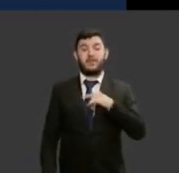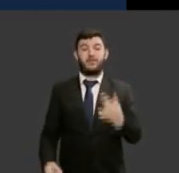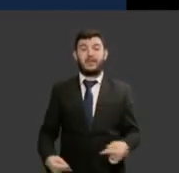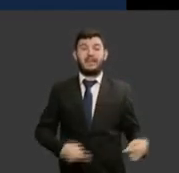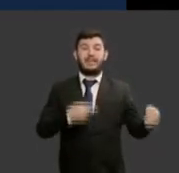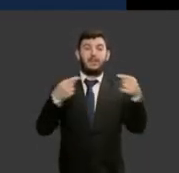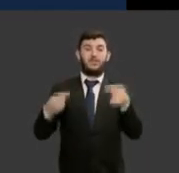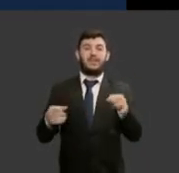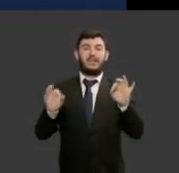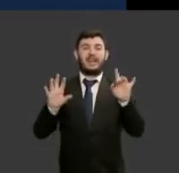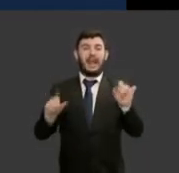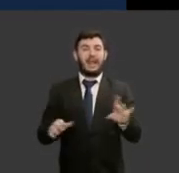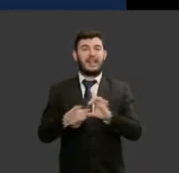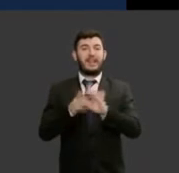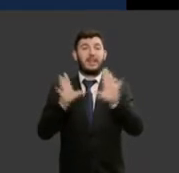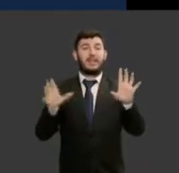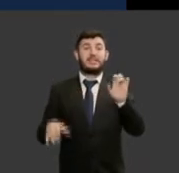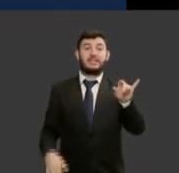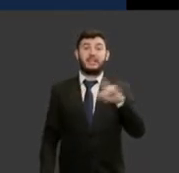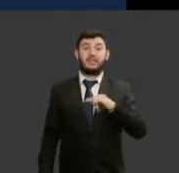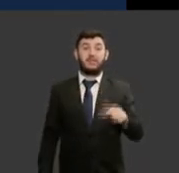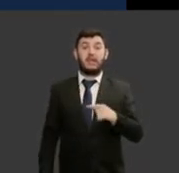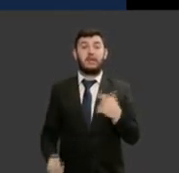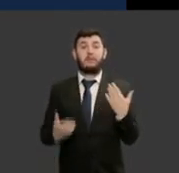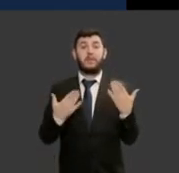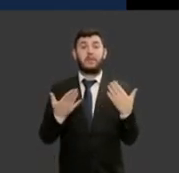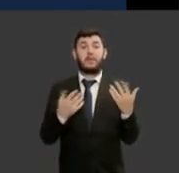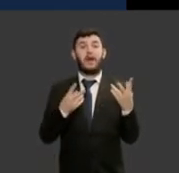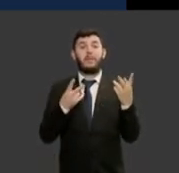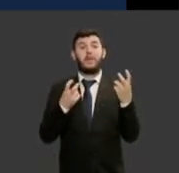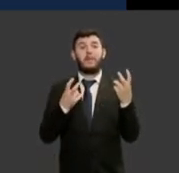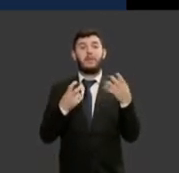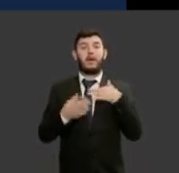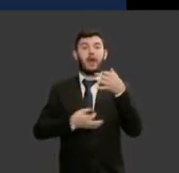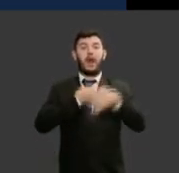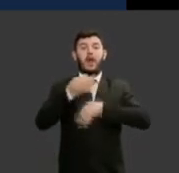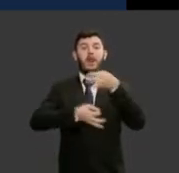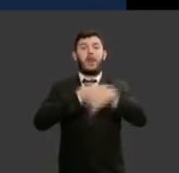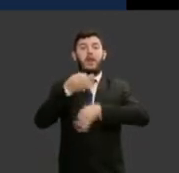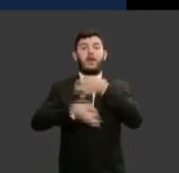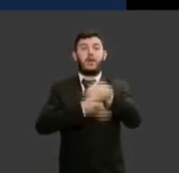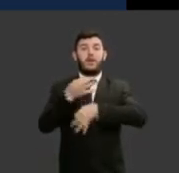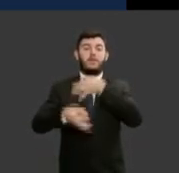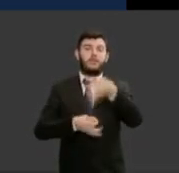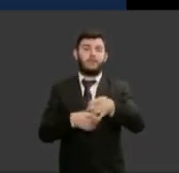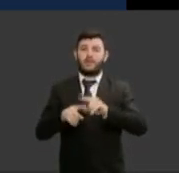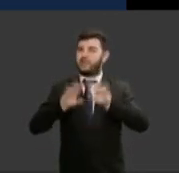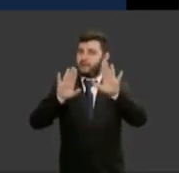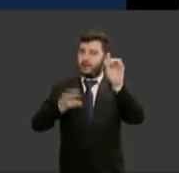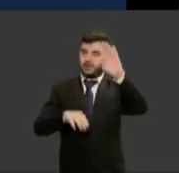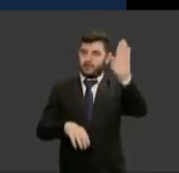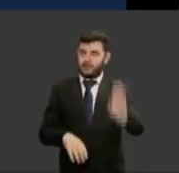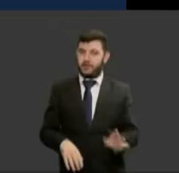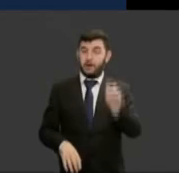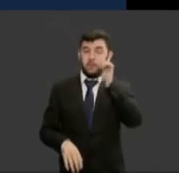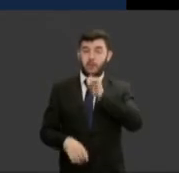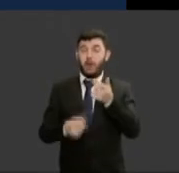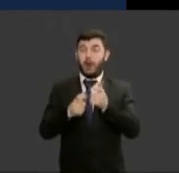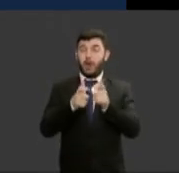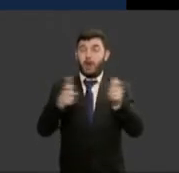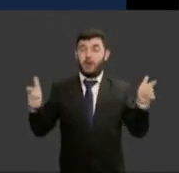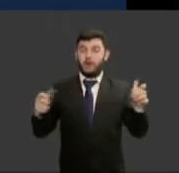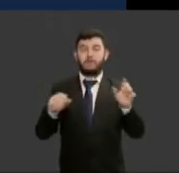escuta de todas as opiniões no Brasil somos em maior número no Brasil